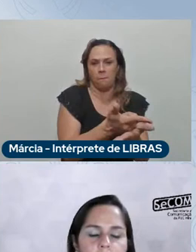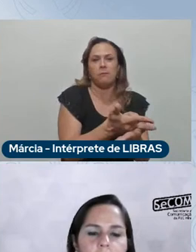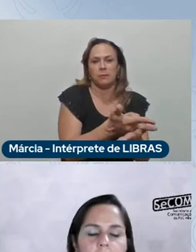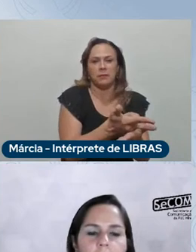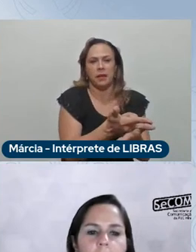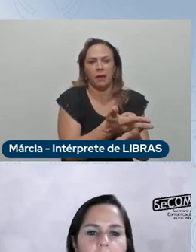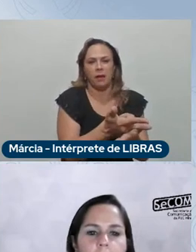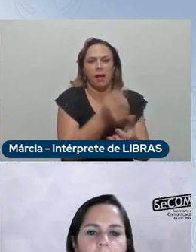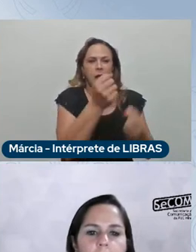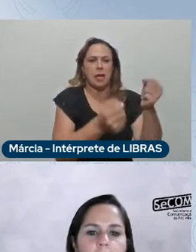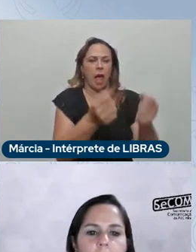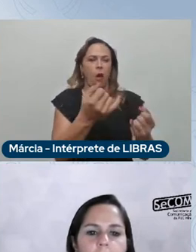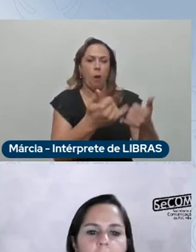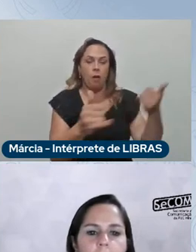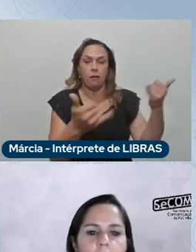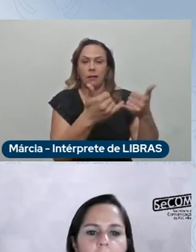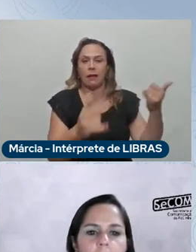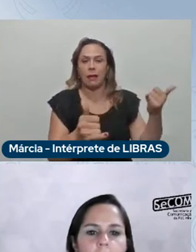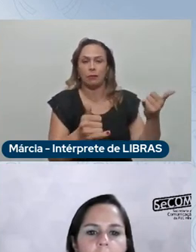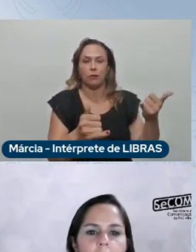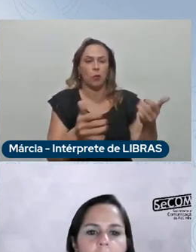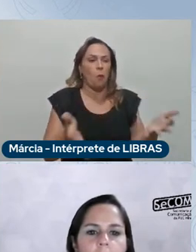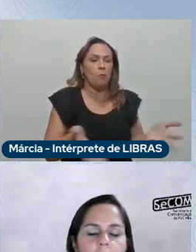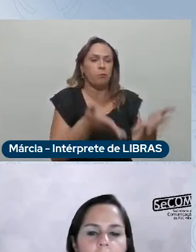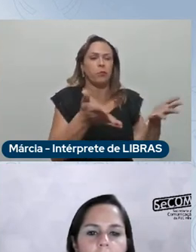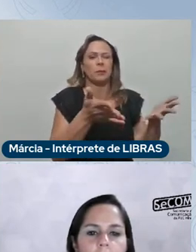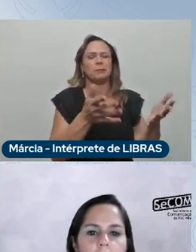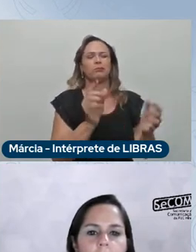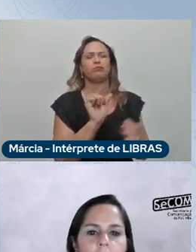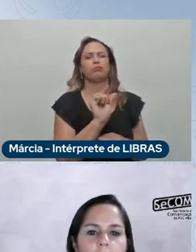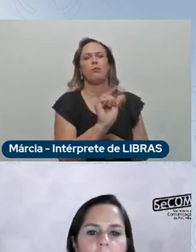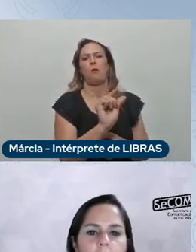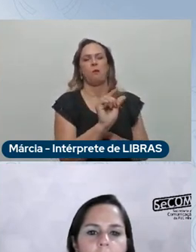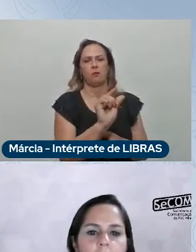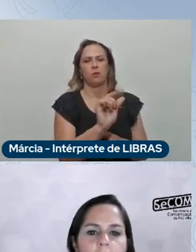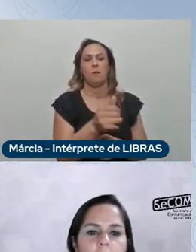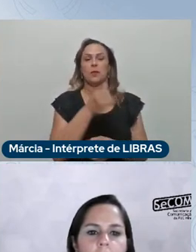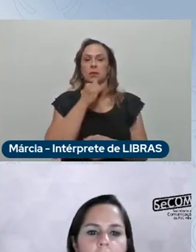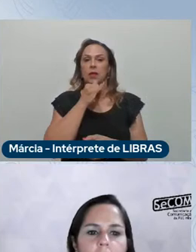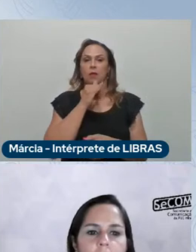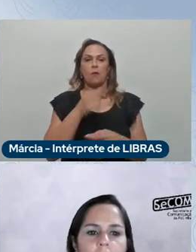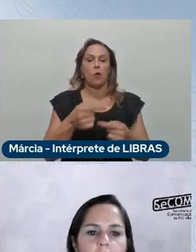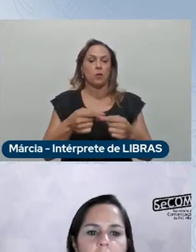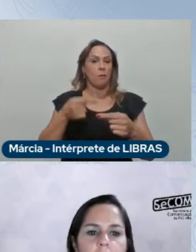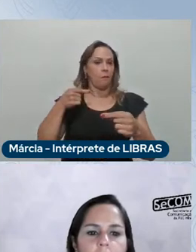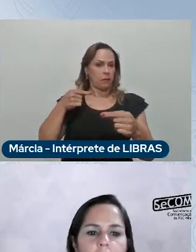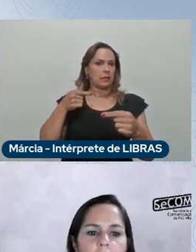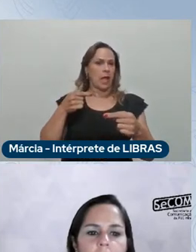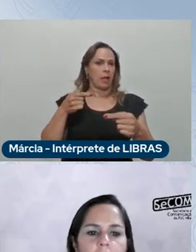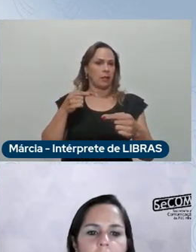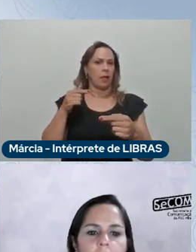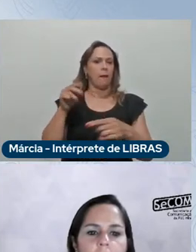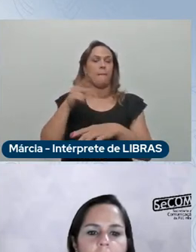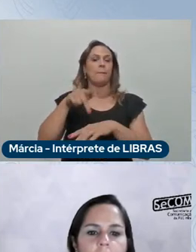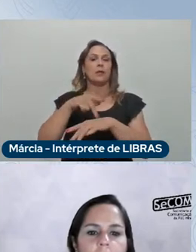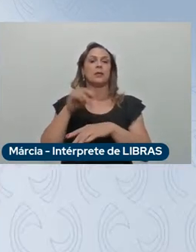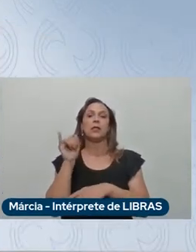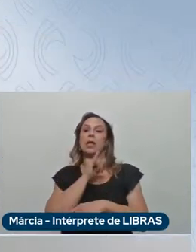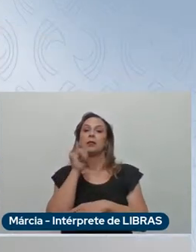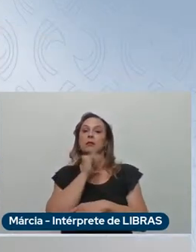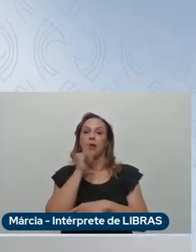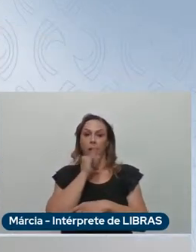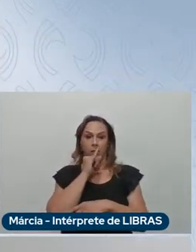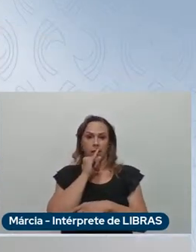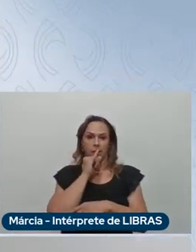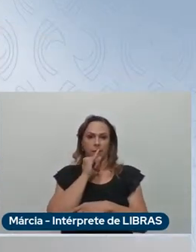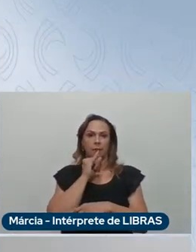por exemplo a semana passada na Itália foi aprovado um incentivo a compra de seis mil